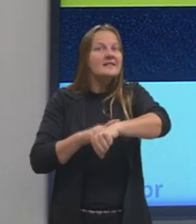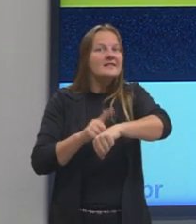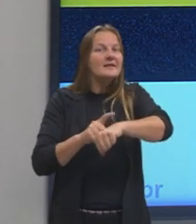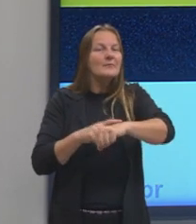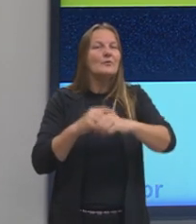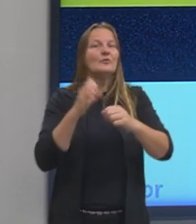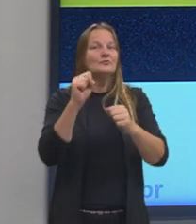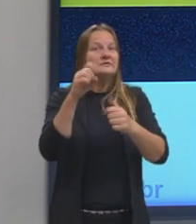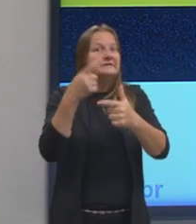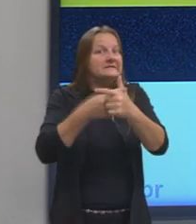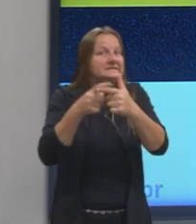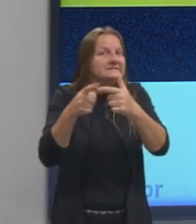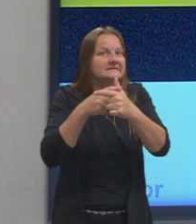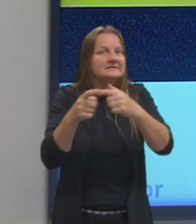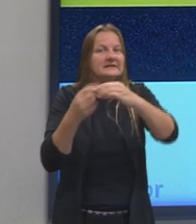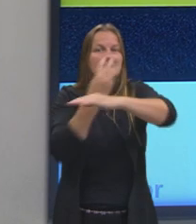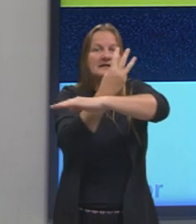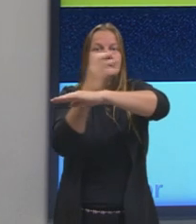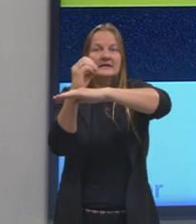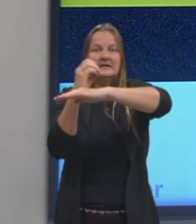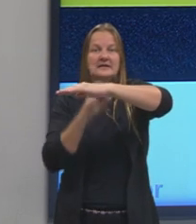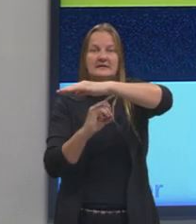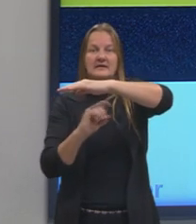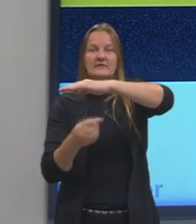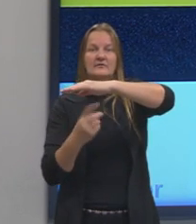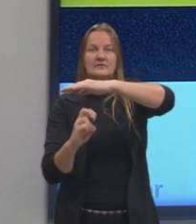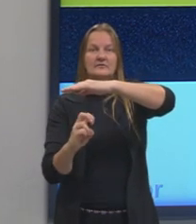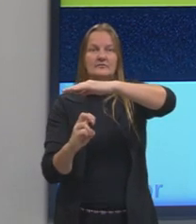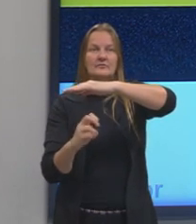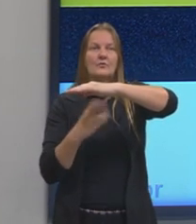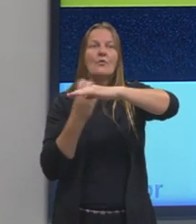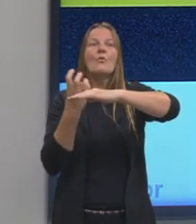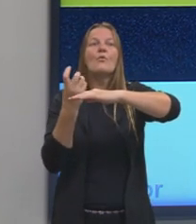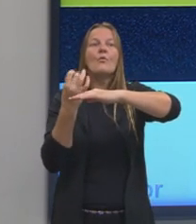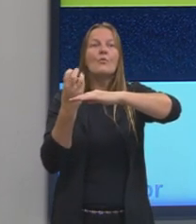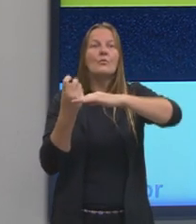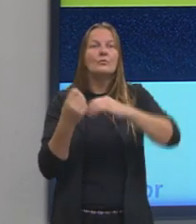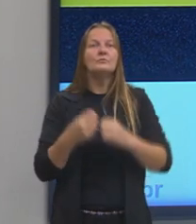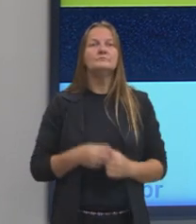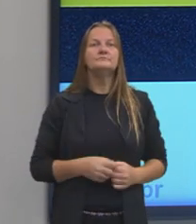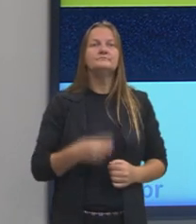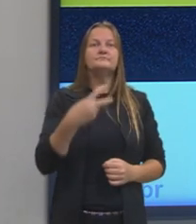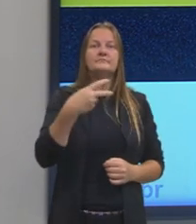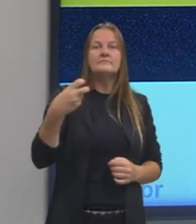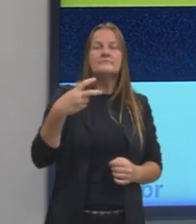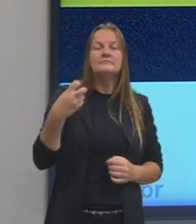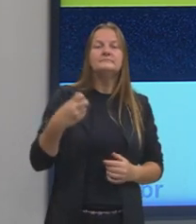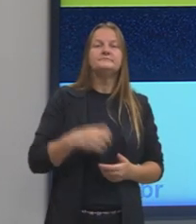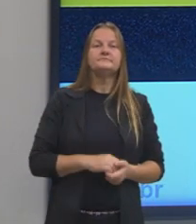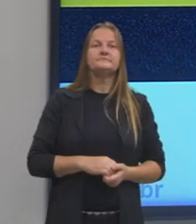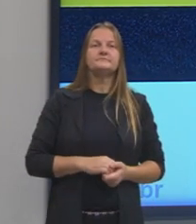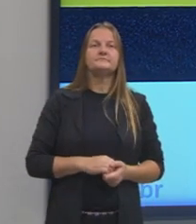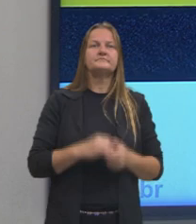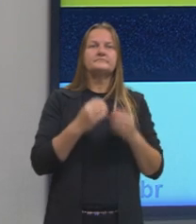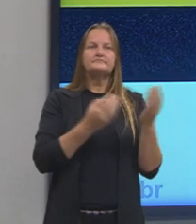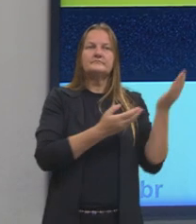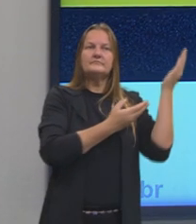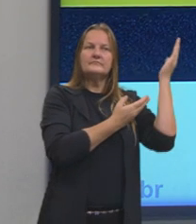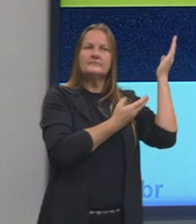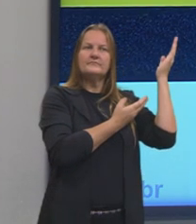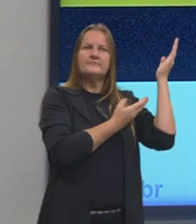divisão, tá, pessoal? 30 dividido por 0,5, a gente pode operar dessa forma aqui, né?